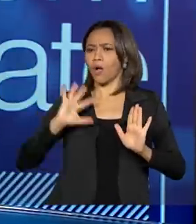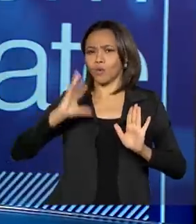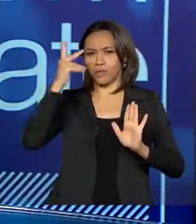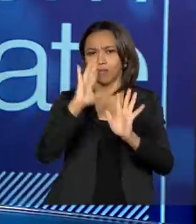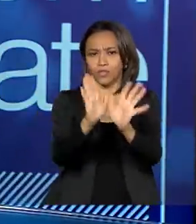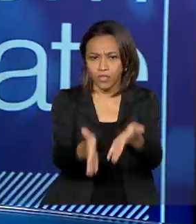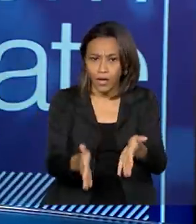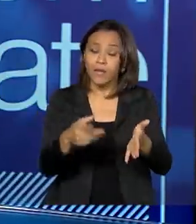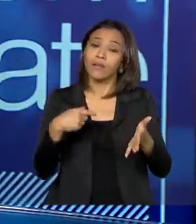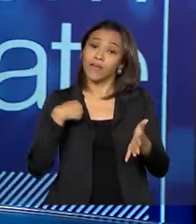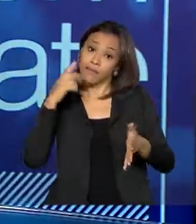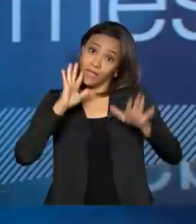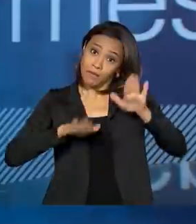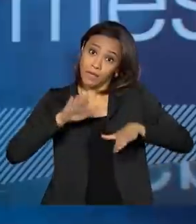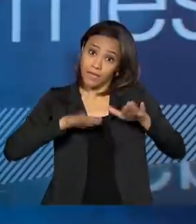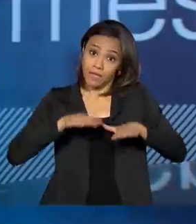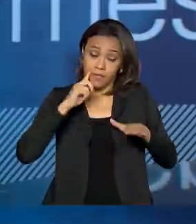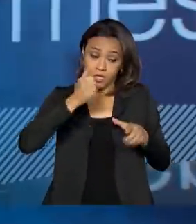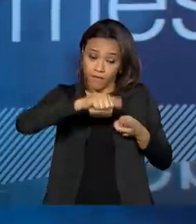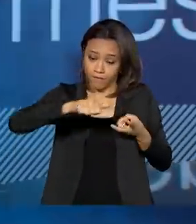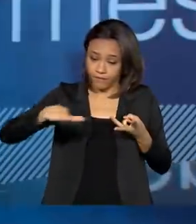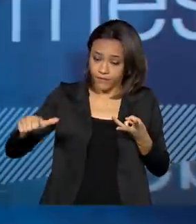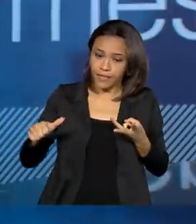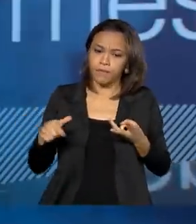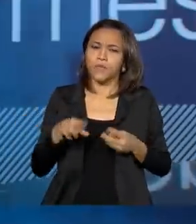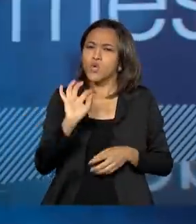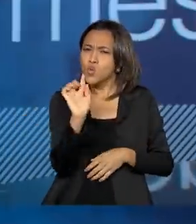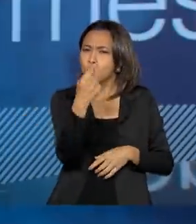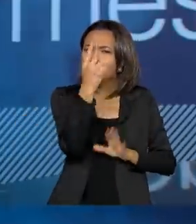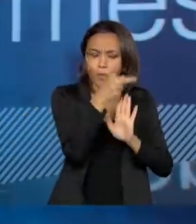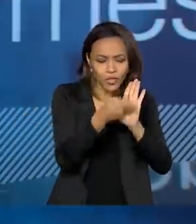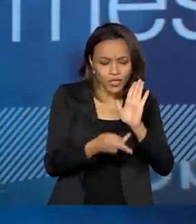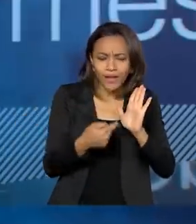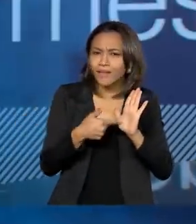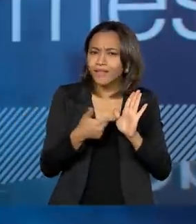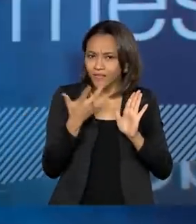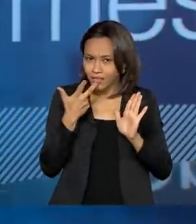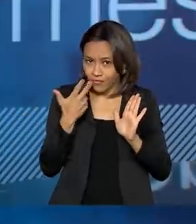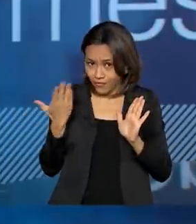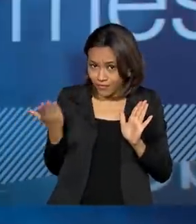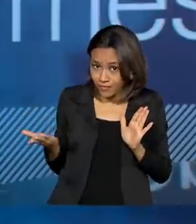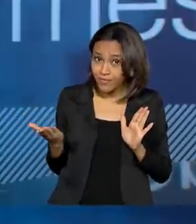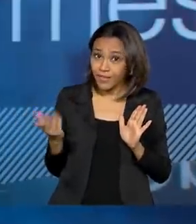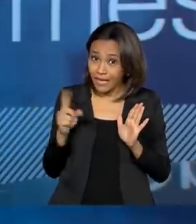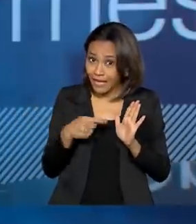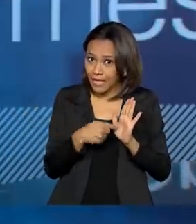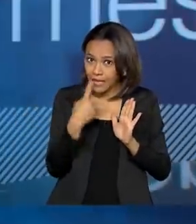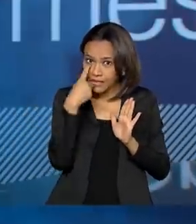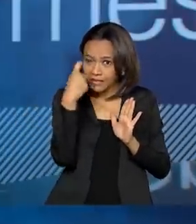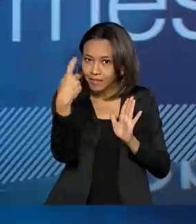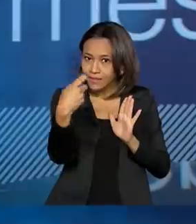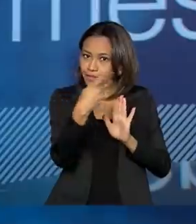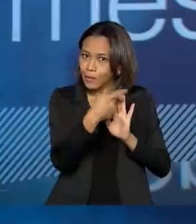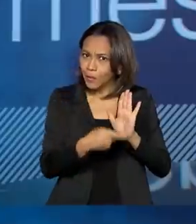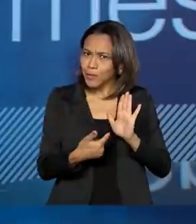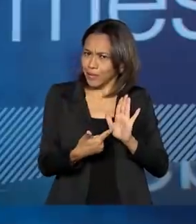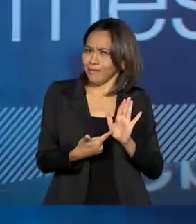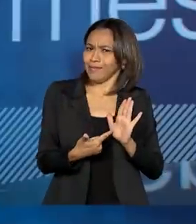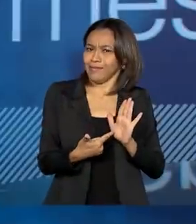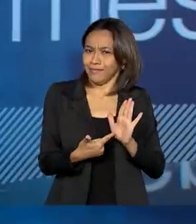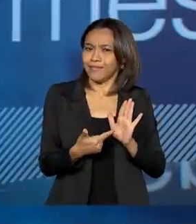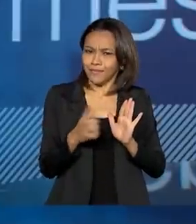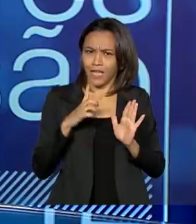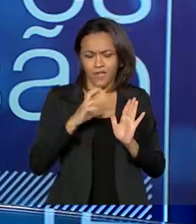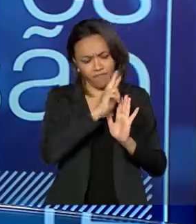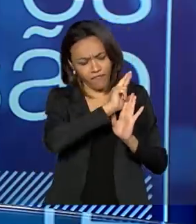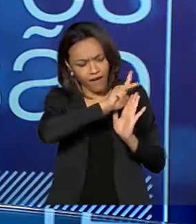a disponibilidade orçamentária. Um desses projetos que estão no banco de projetos, o senhor considera um projeto interessante? Sim. Um